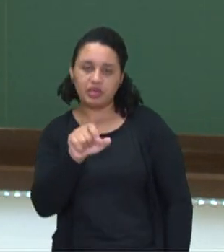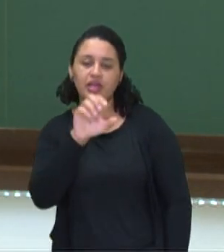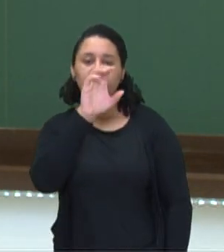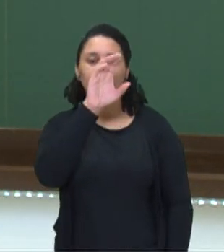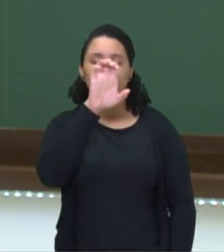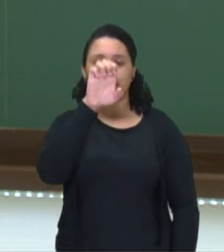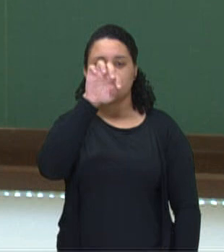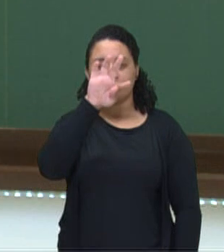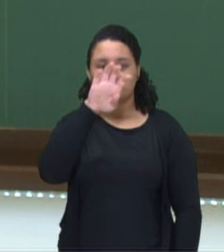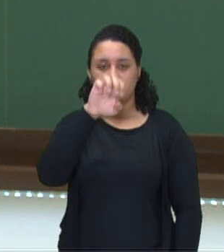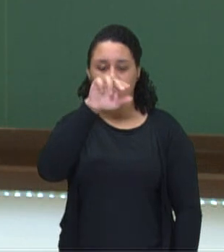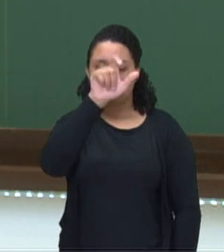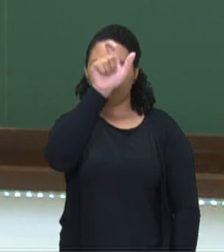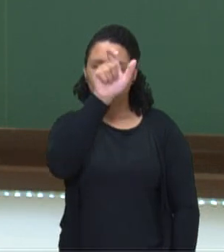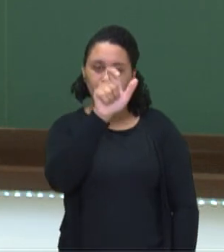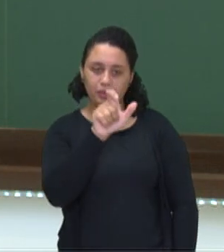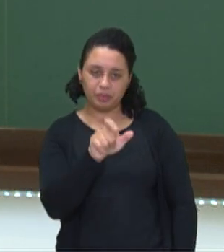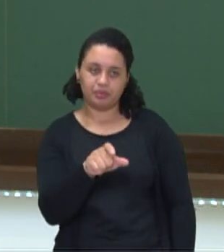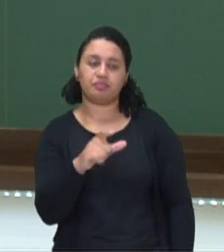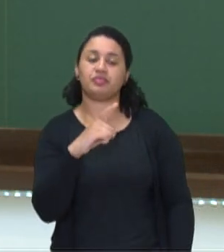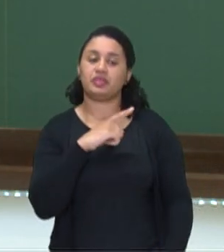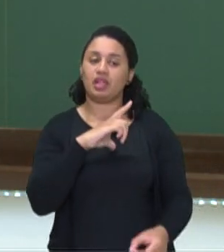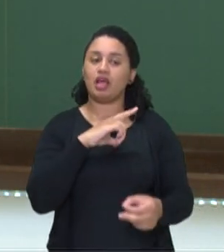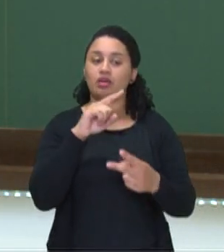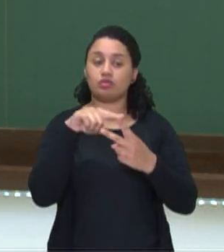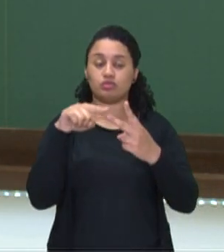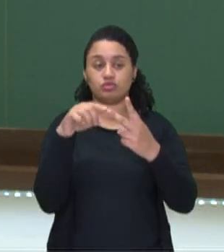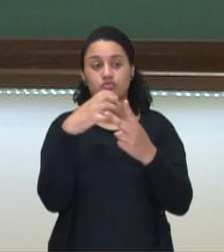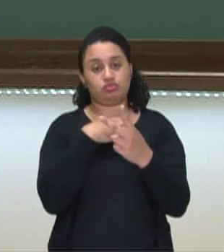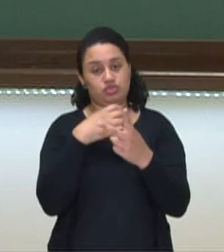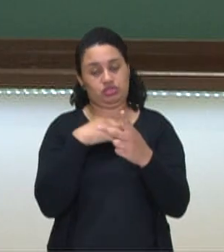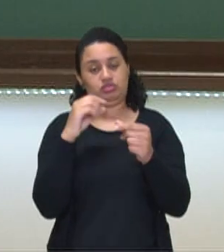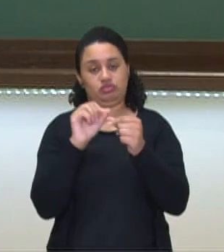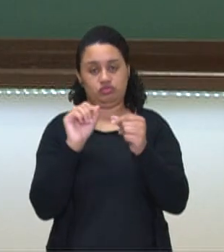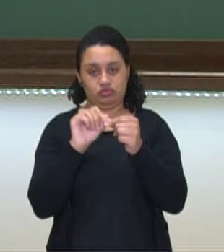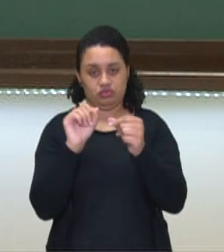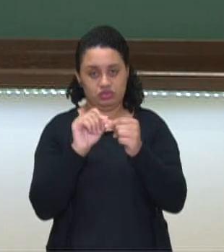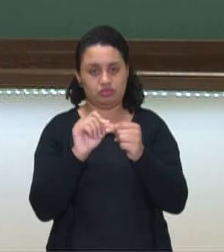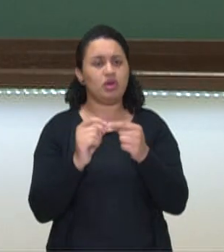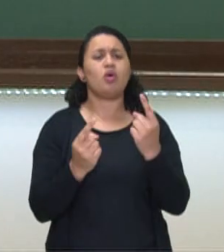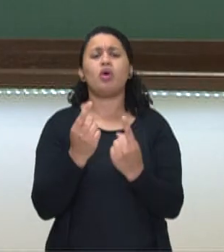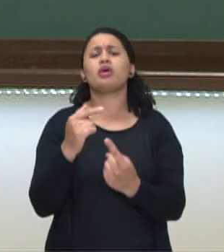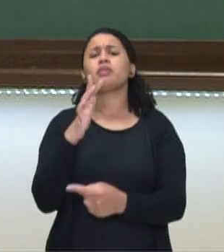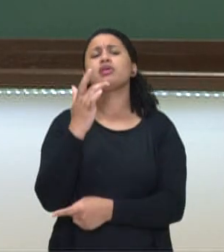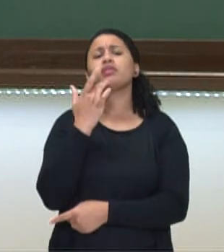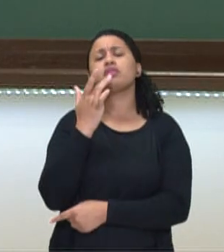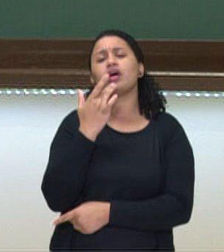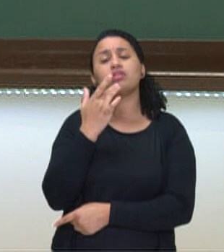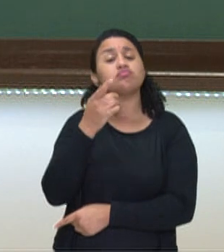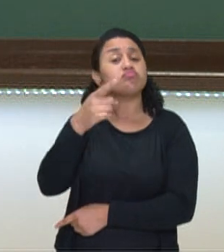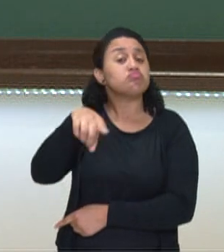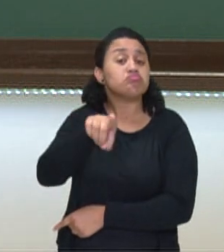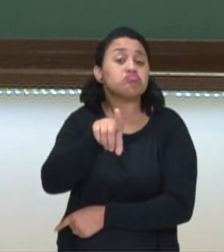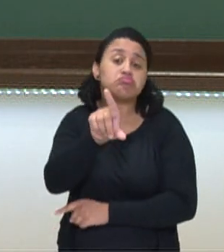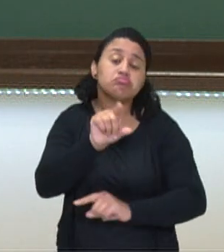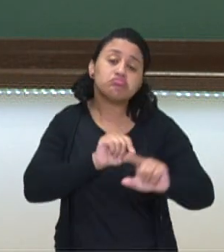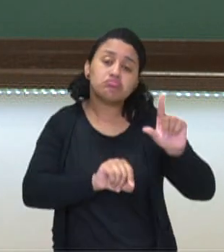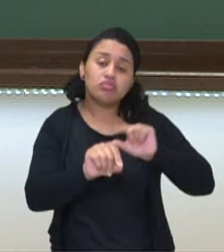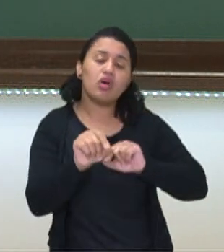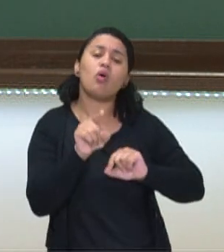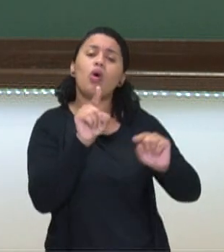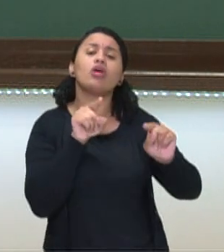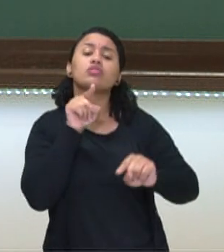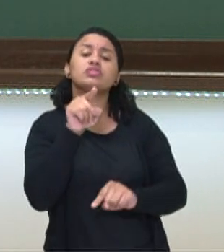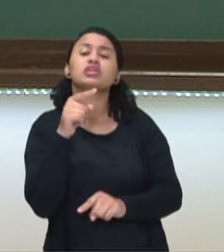Então, tem a maneira da decomposição e a maneira do algoritmo usual. Qual é mais fácil? Vocês que escolhem, qual fica